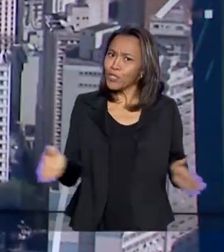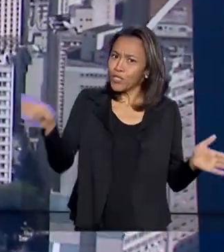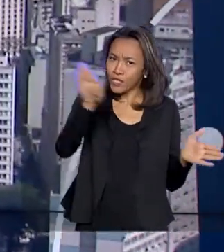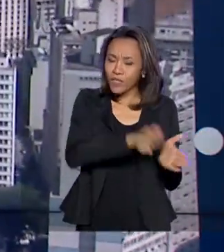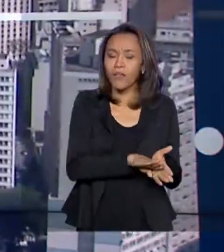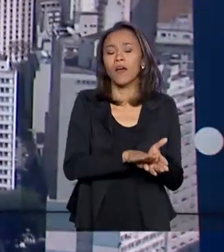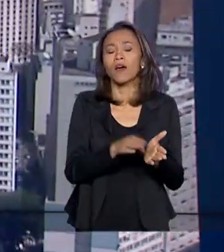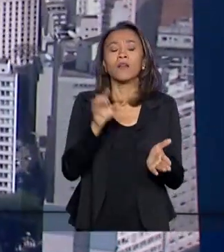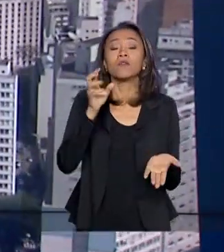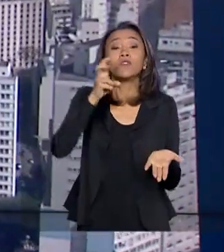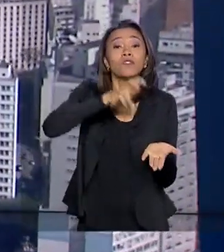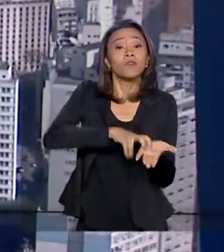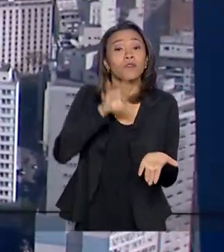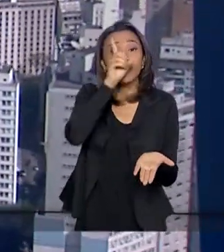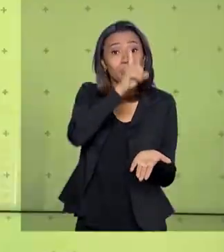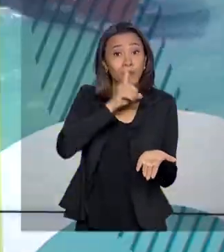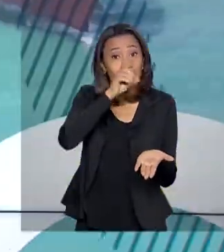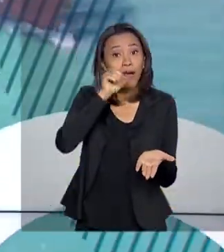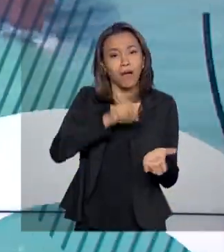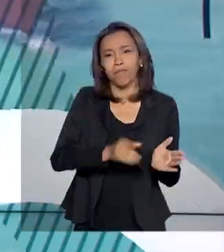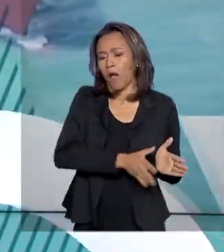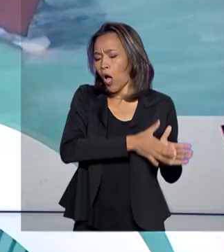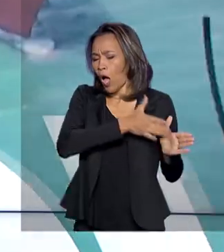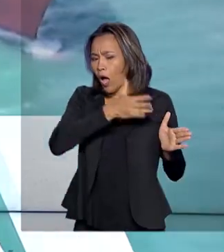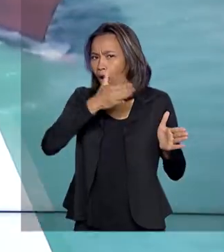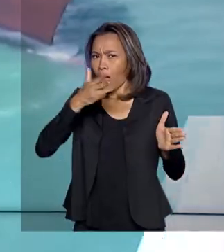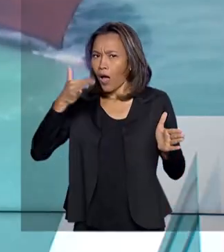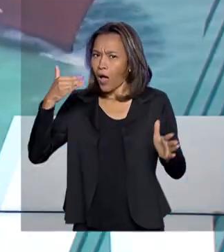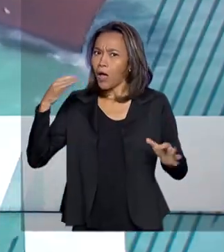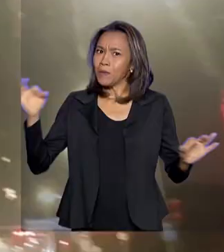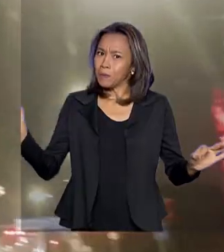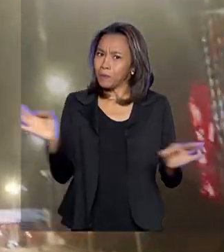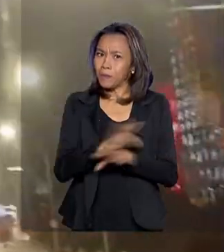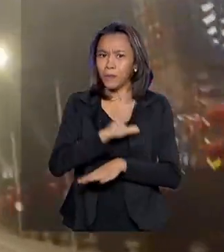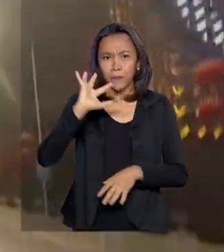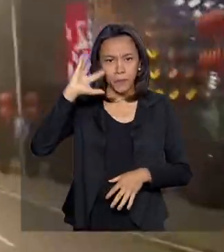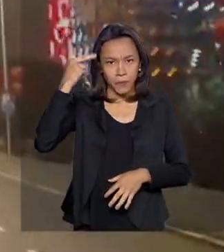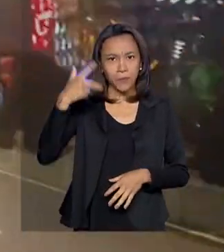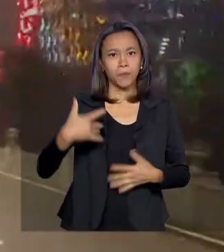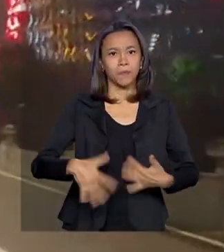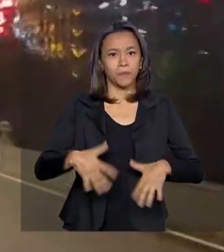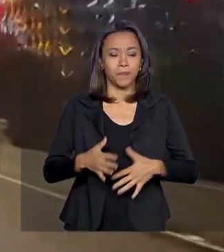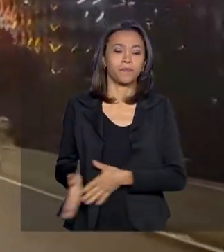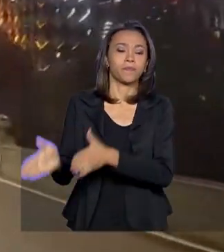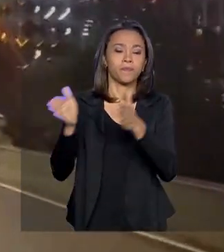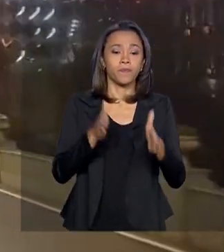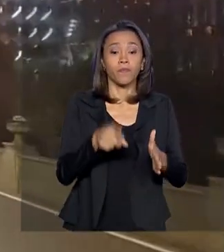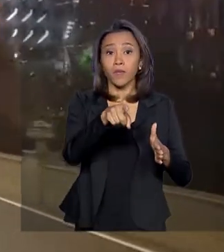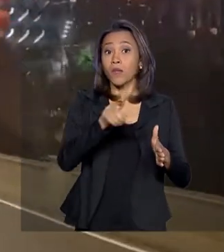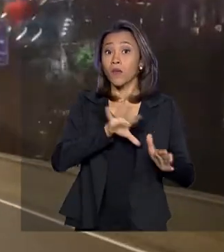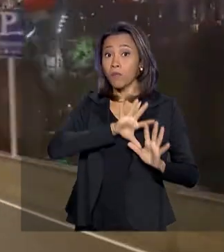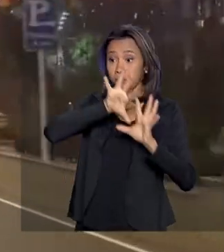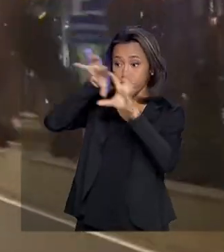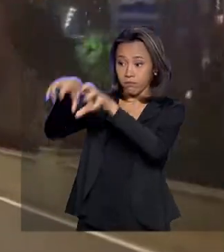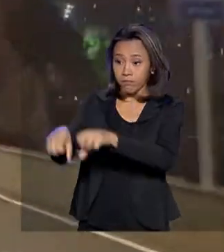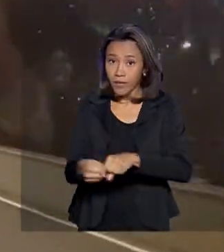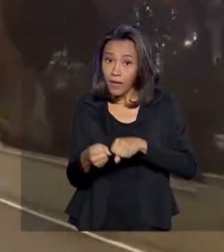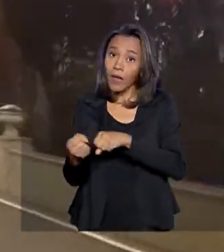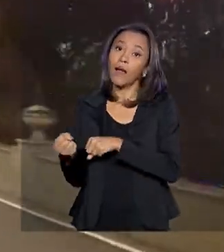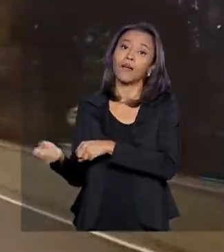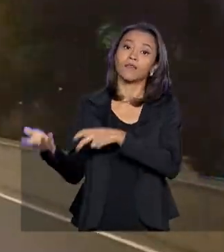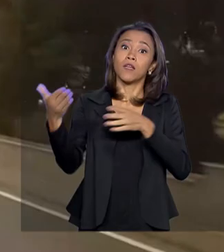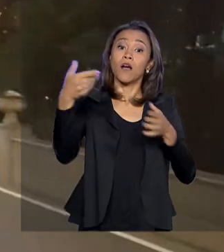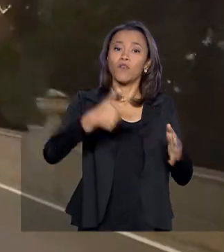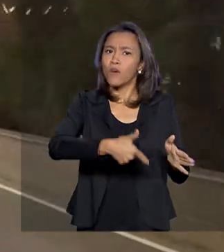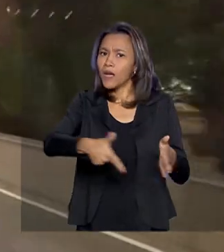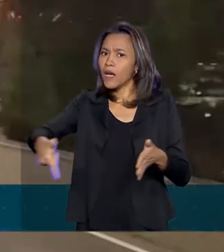na manhã deste domingo. Foi o desfecho de uma longa missão. A operação resgate começou antes mesmo